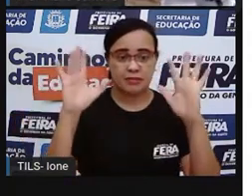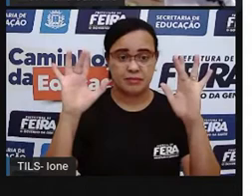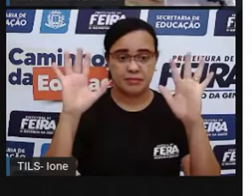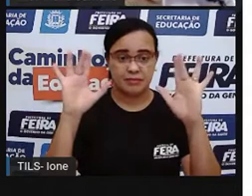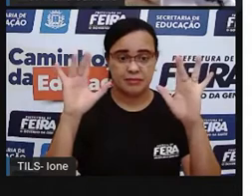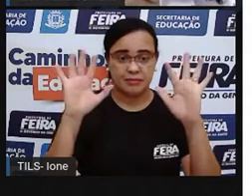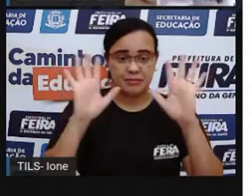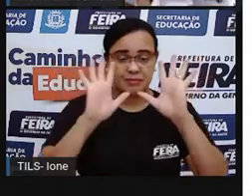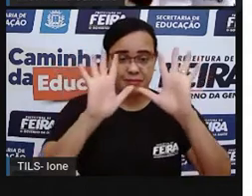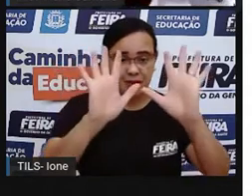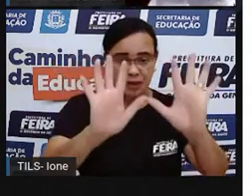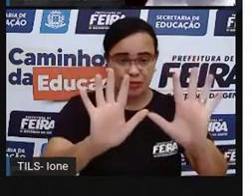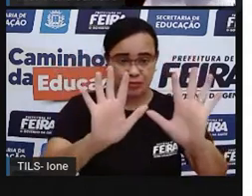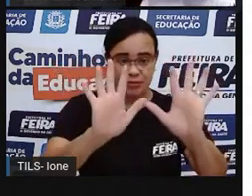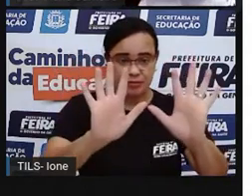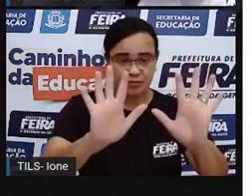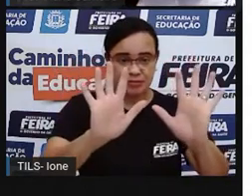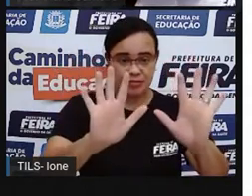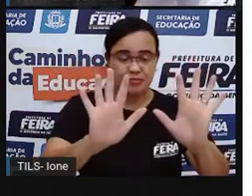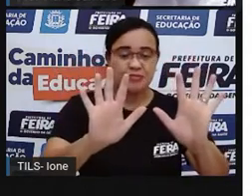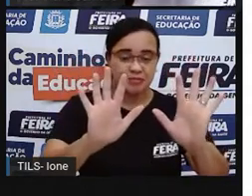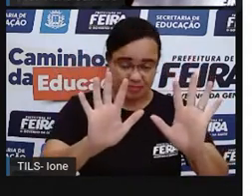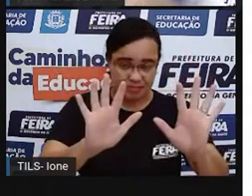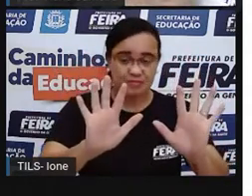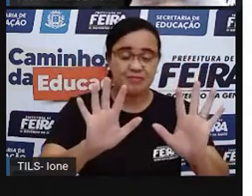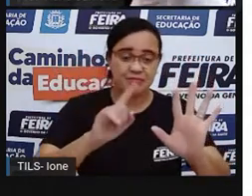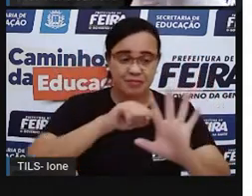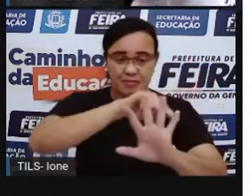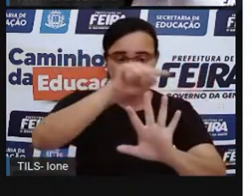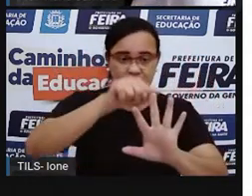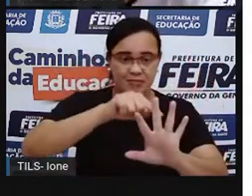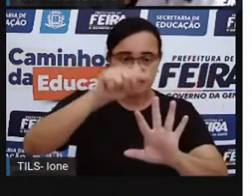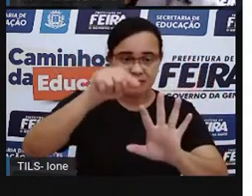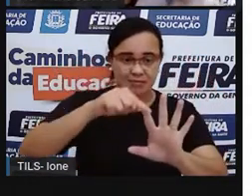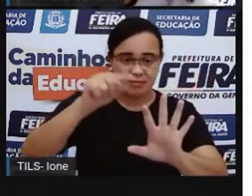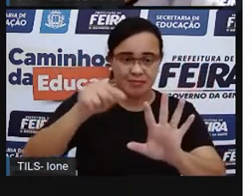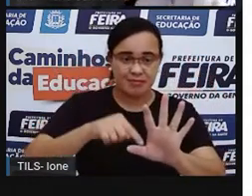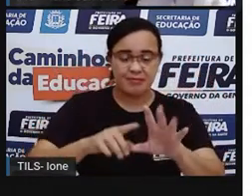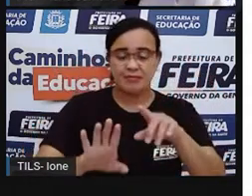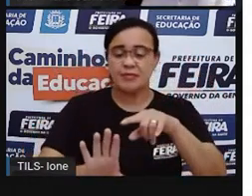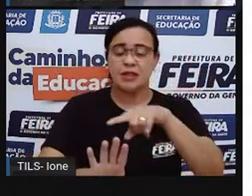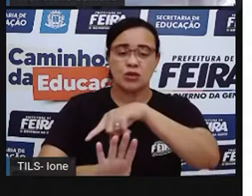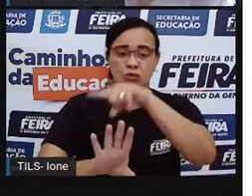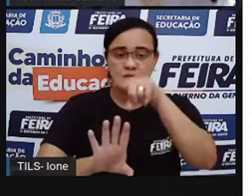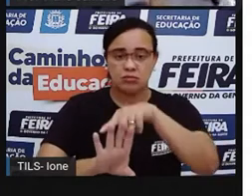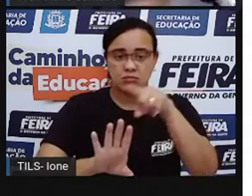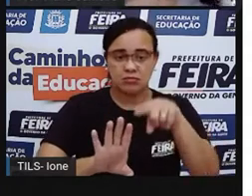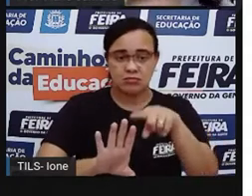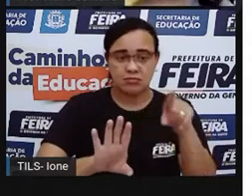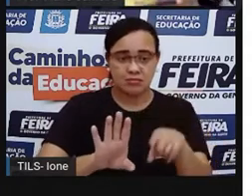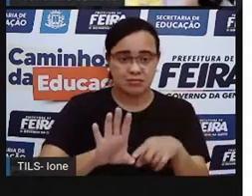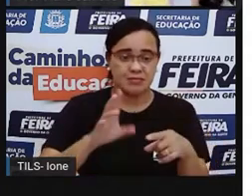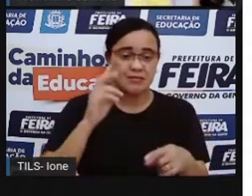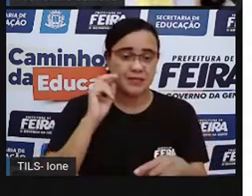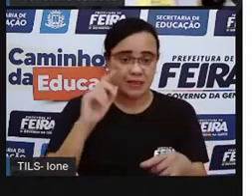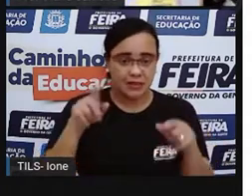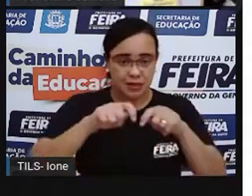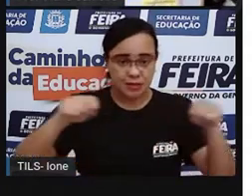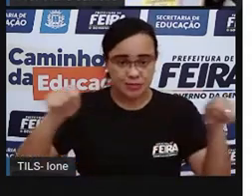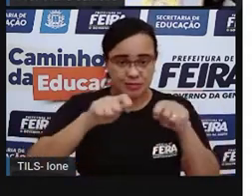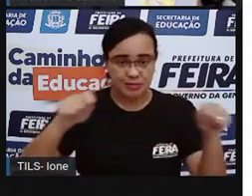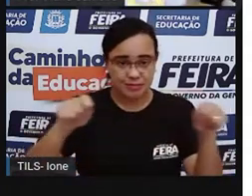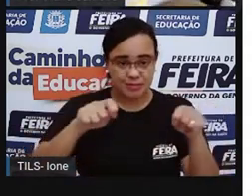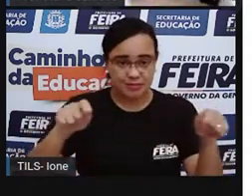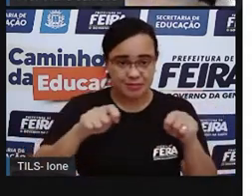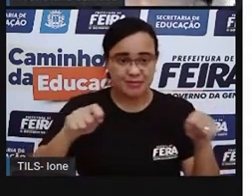foram feitas a silhueta, o traçado da mão com barbante, né? Observem, ó, é